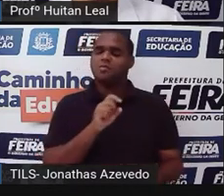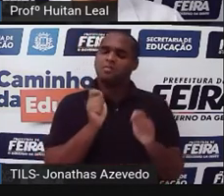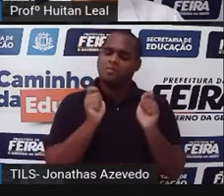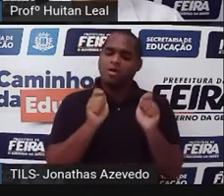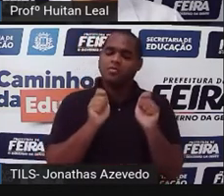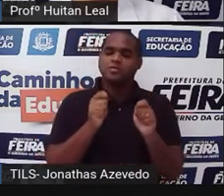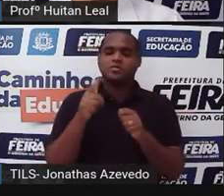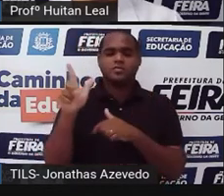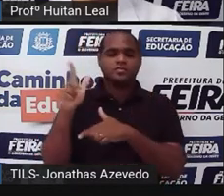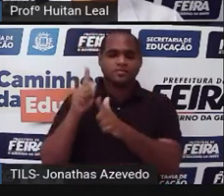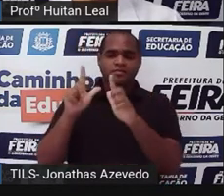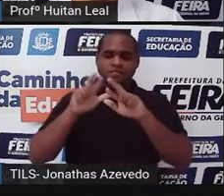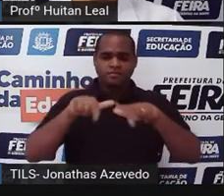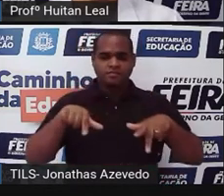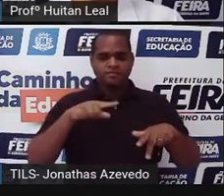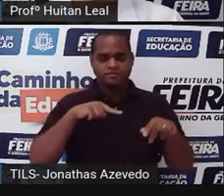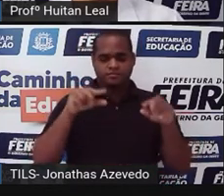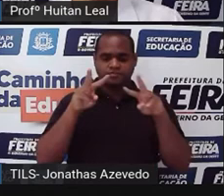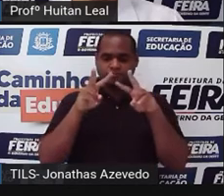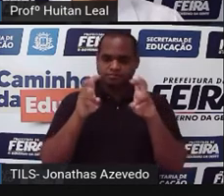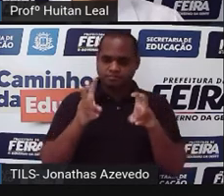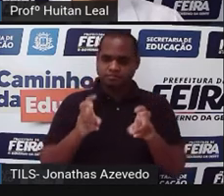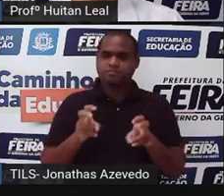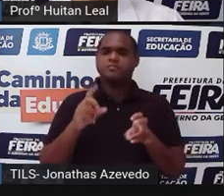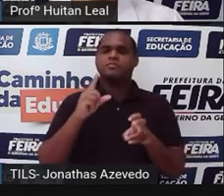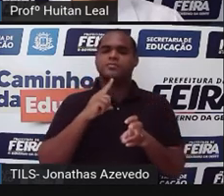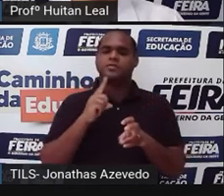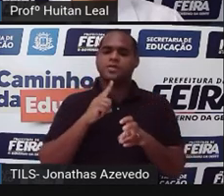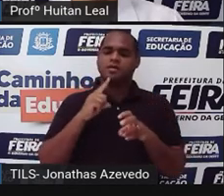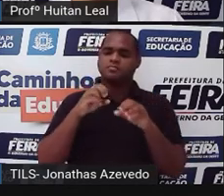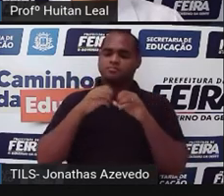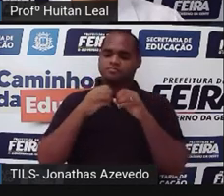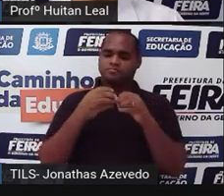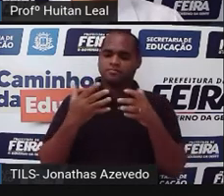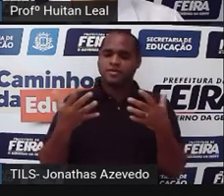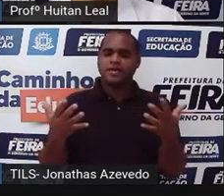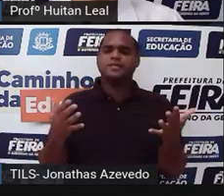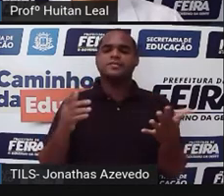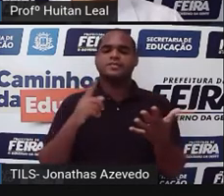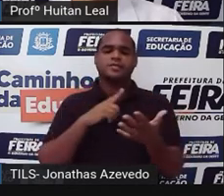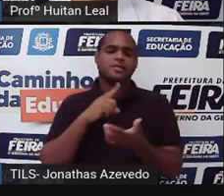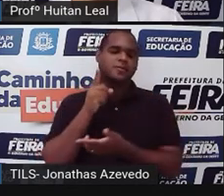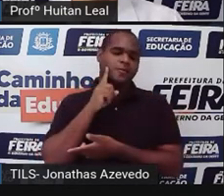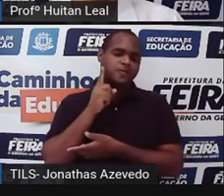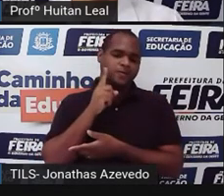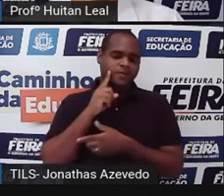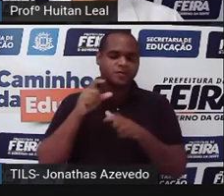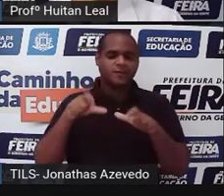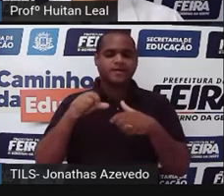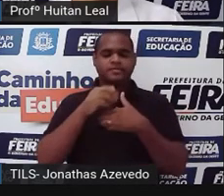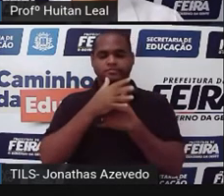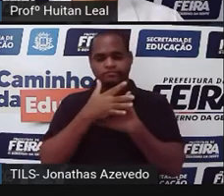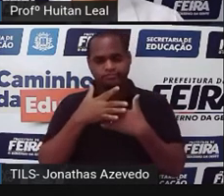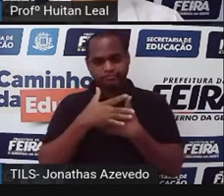tratar de outros temas que não sejam só vinculados ao cotidiano das cidades. Ok?